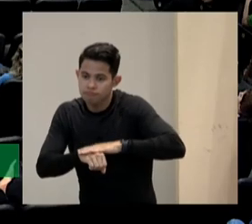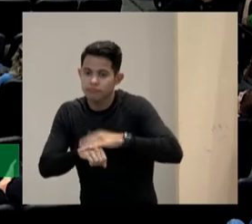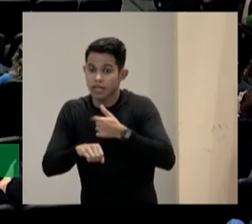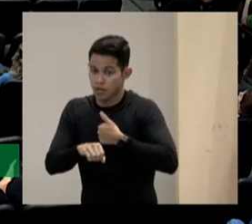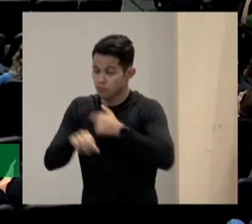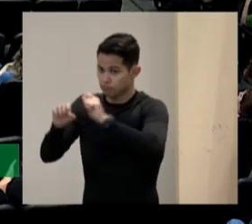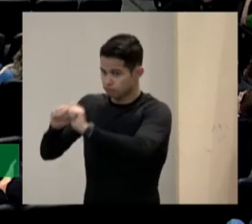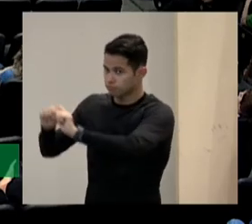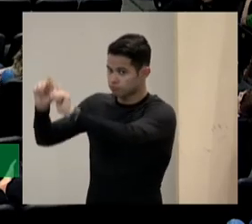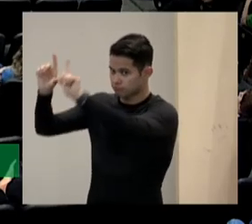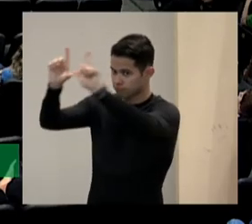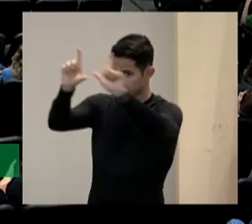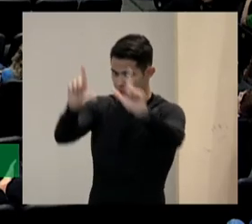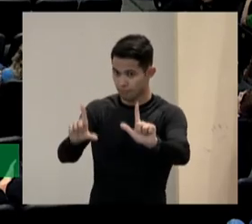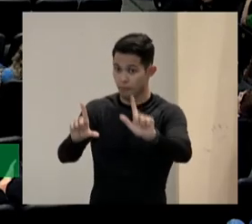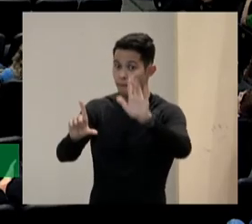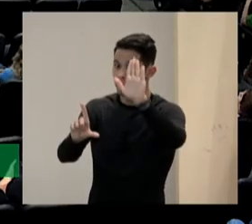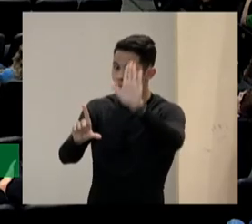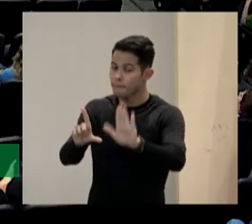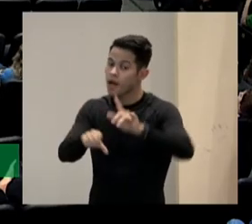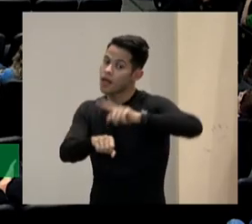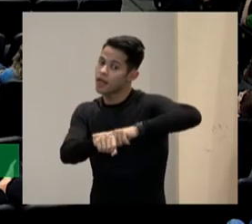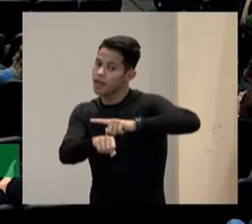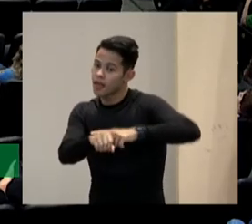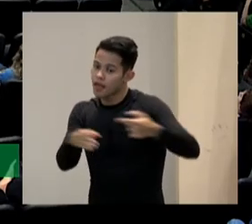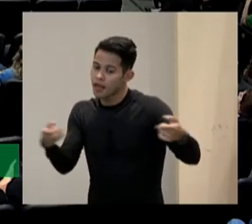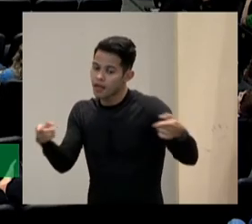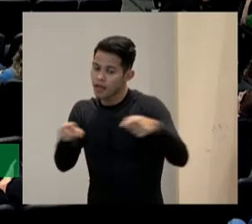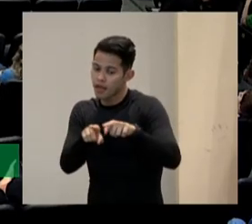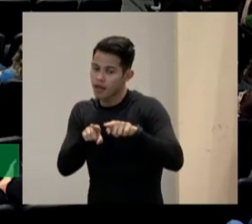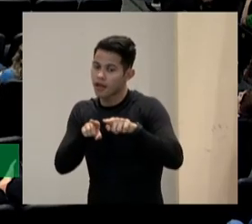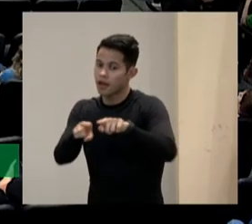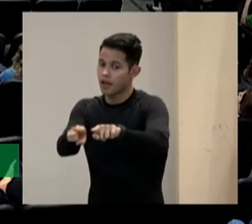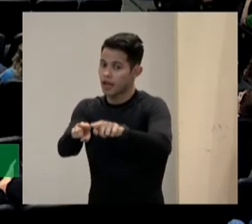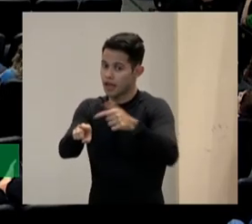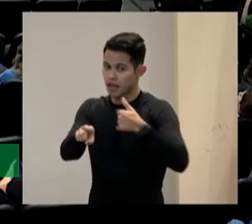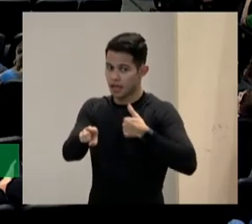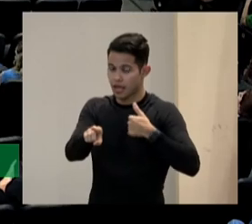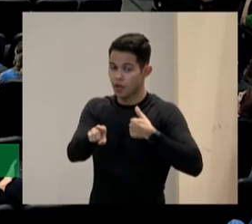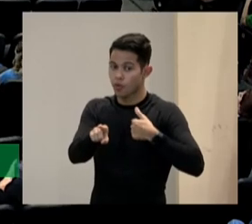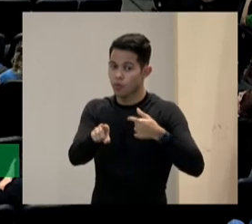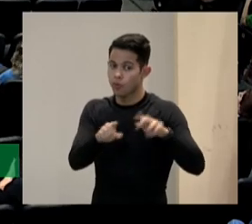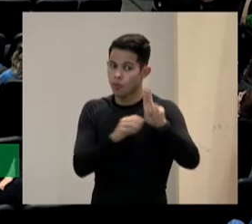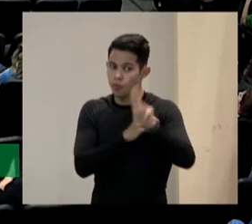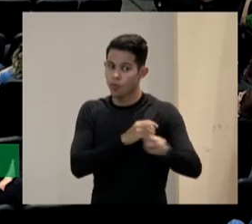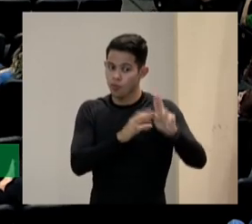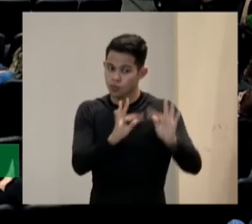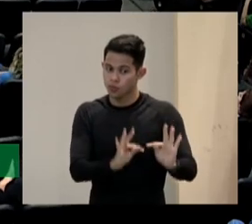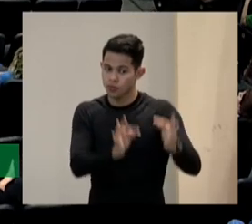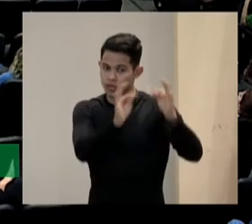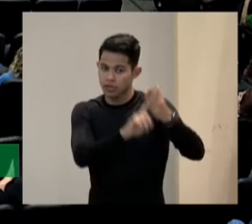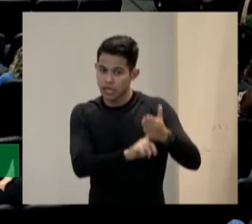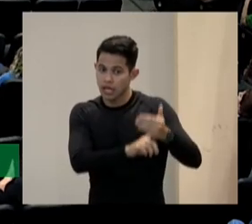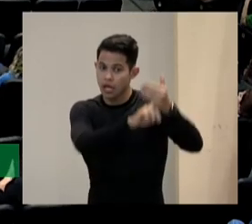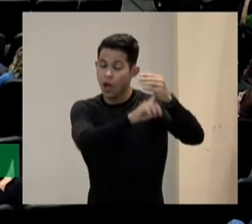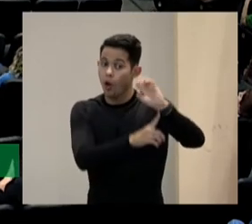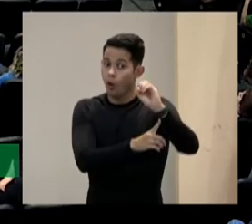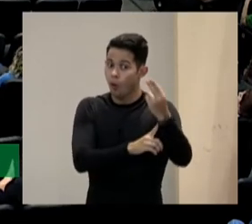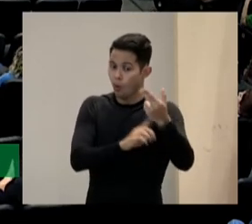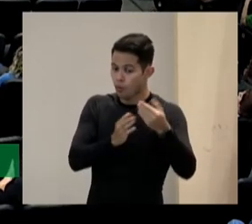powerpoint mas ao tempo apresento se não uso tecnologias posso apresentar em braille